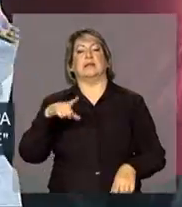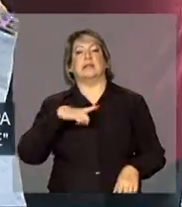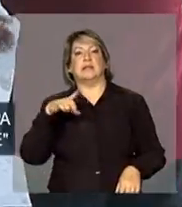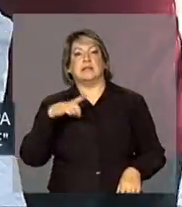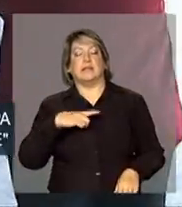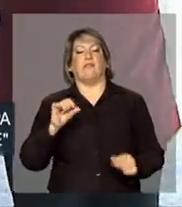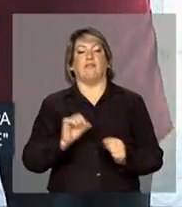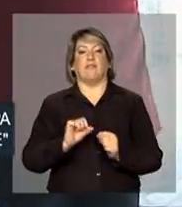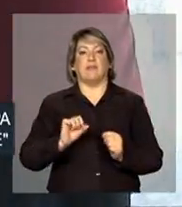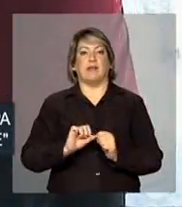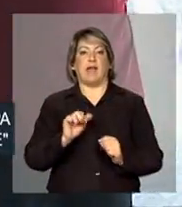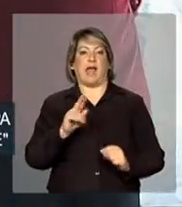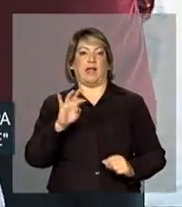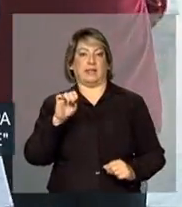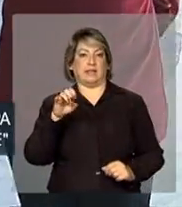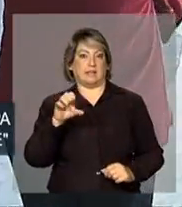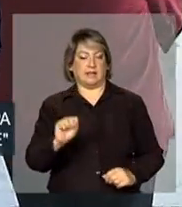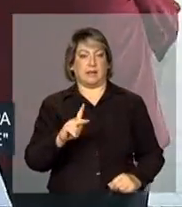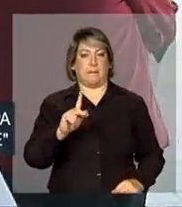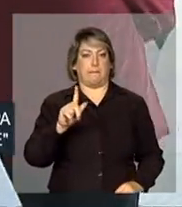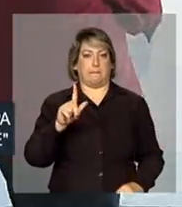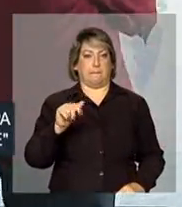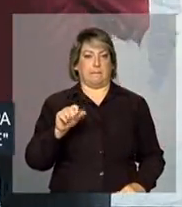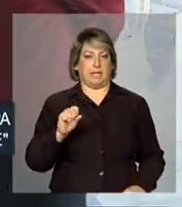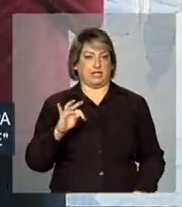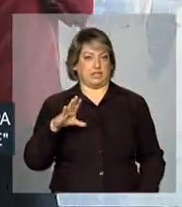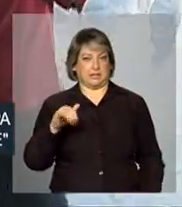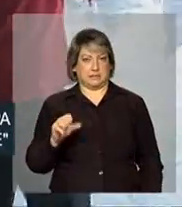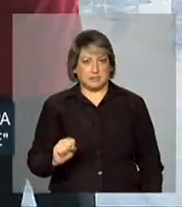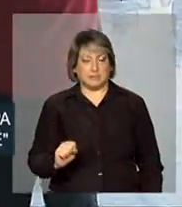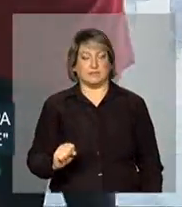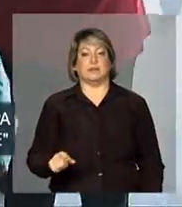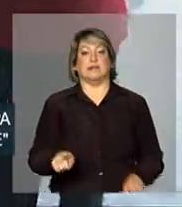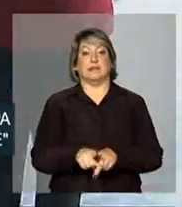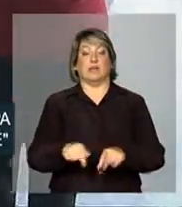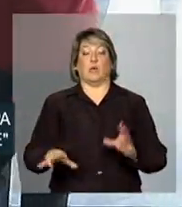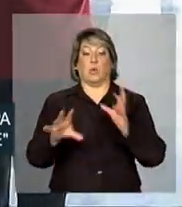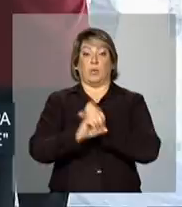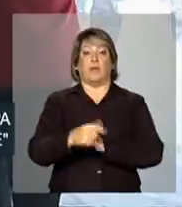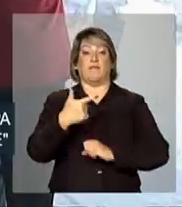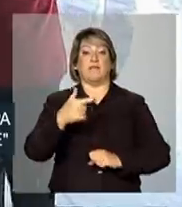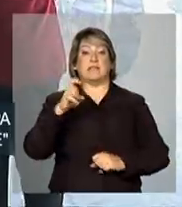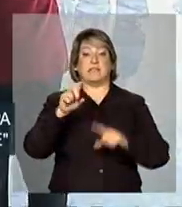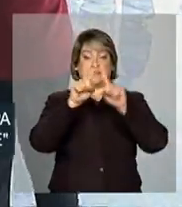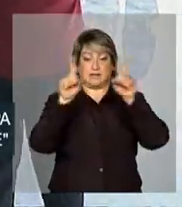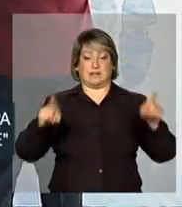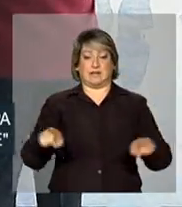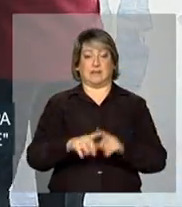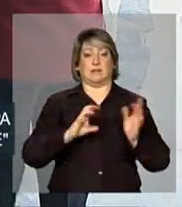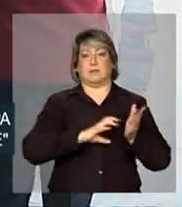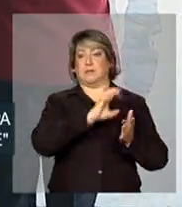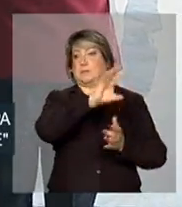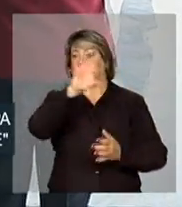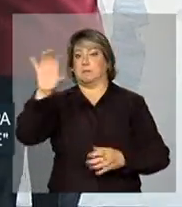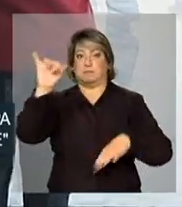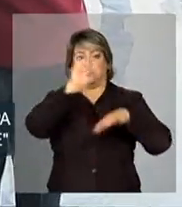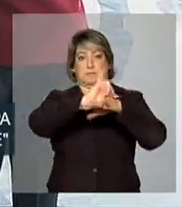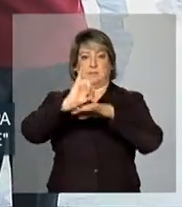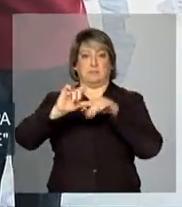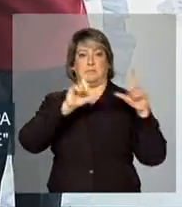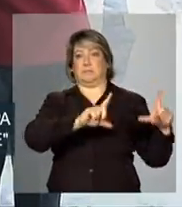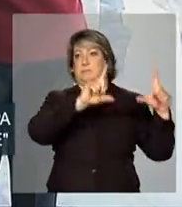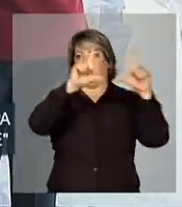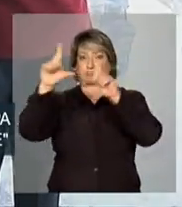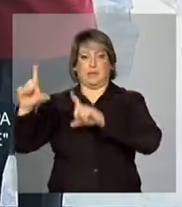voltado para as artes plásticas. No total, são 25 telas espalhadas pelo